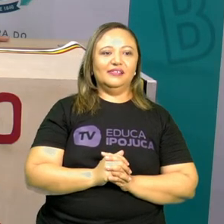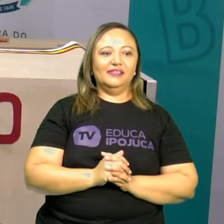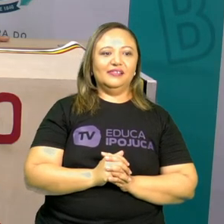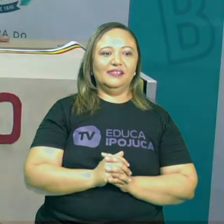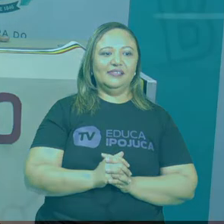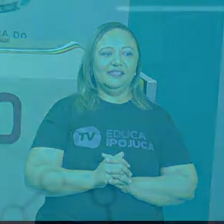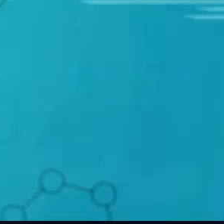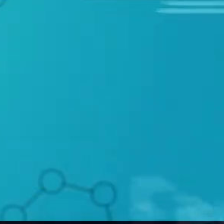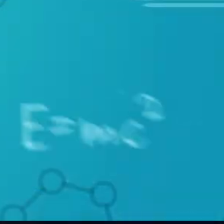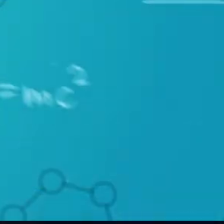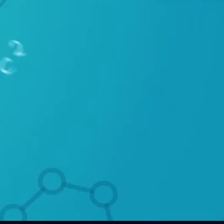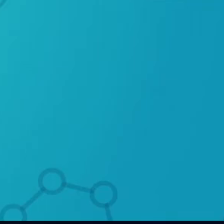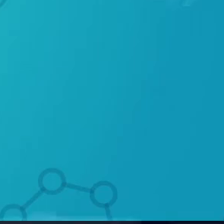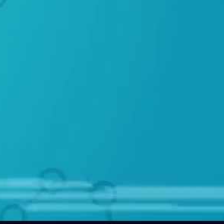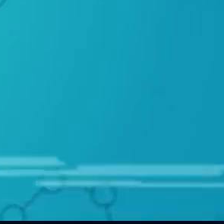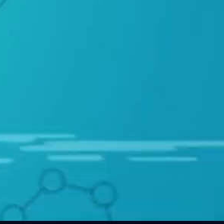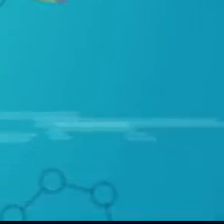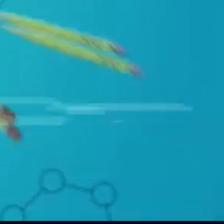aula.